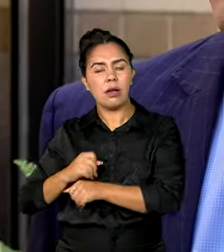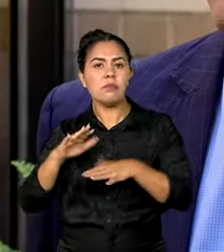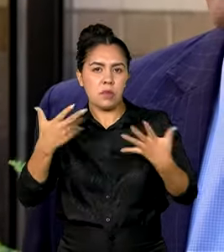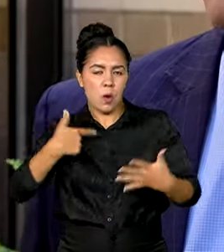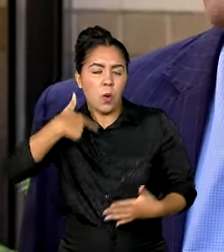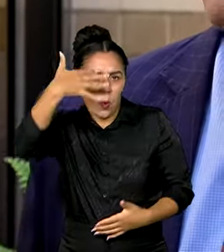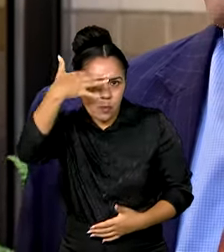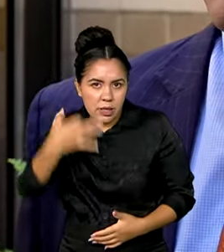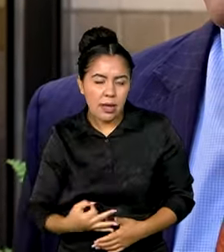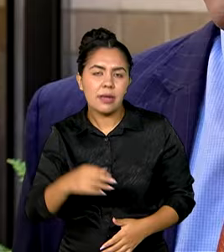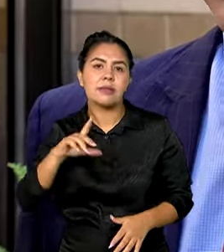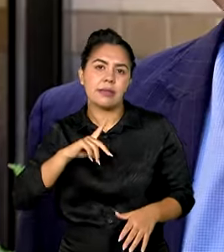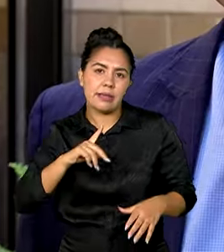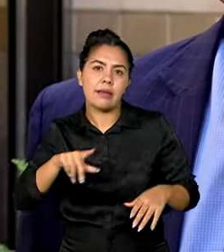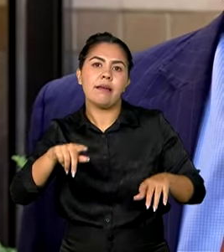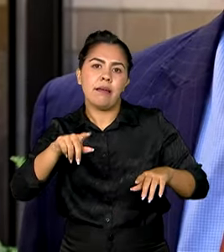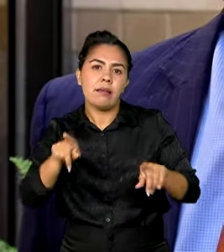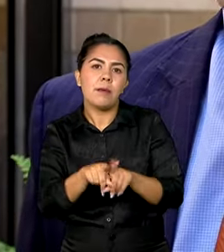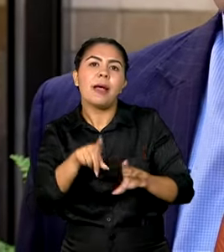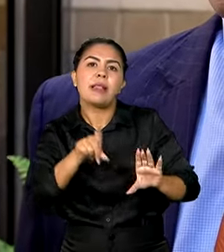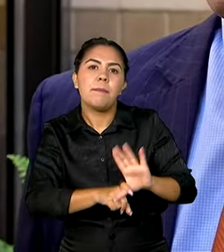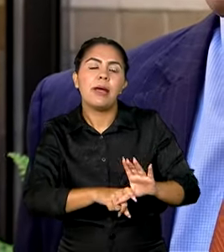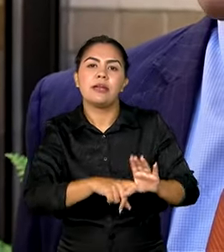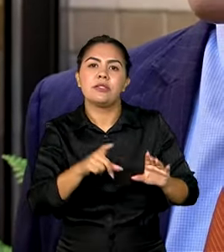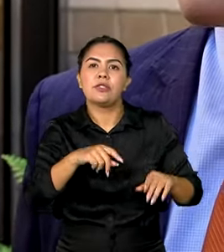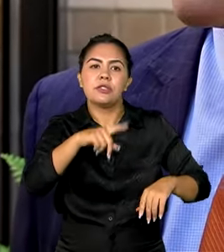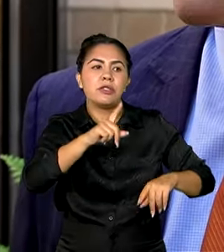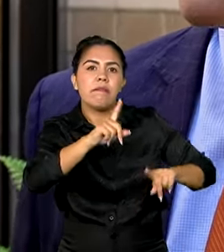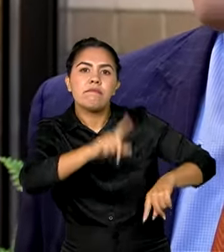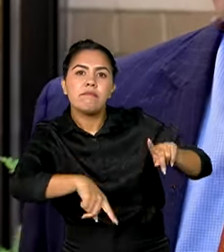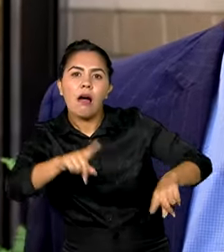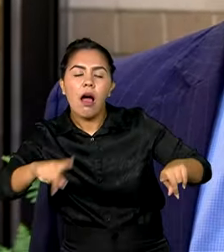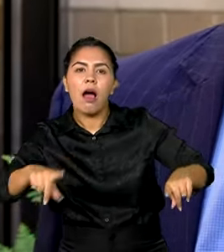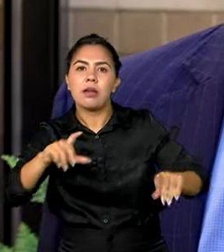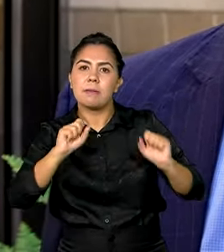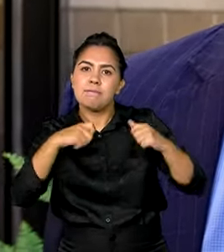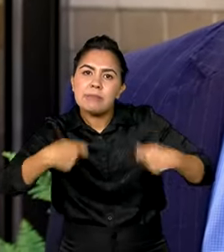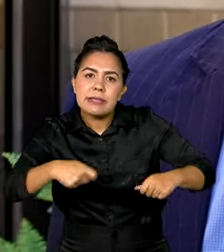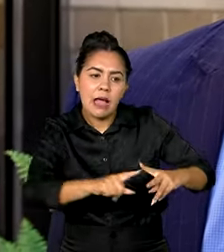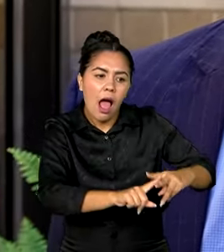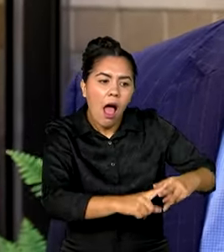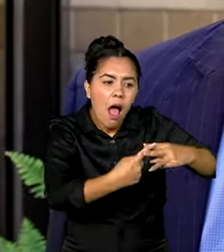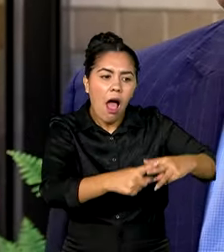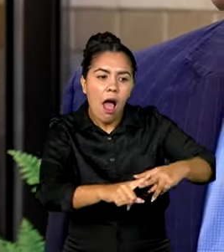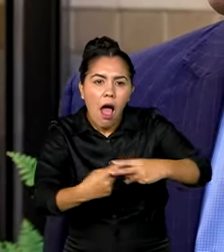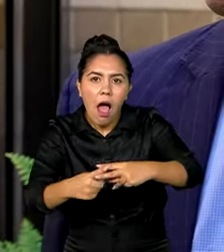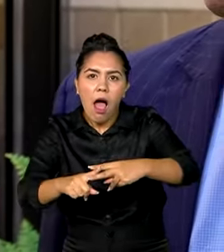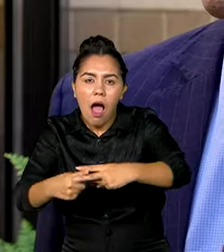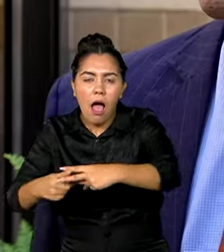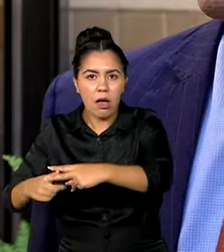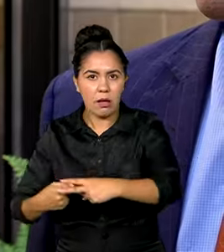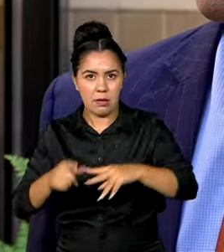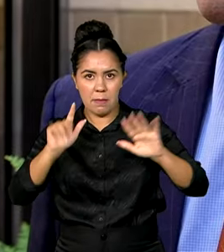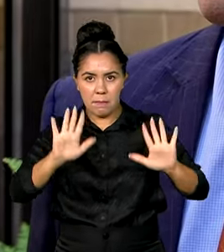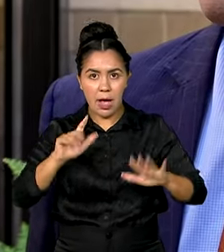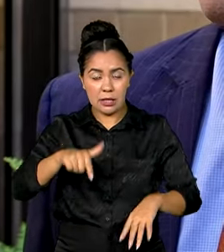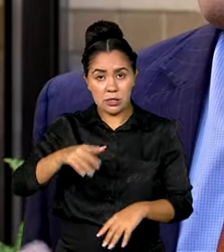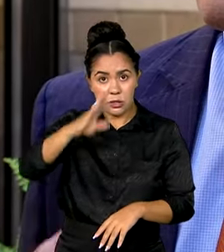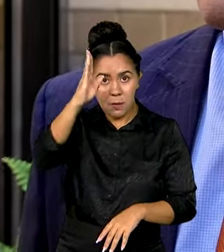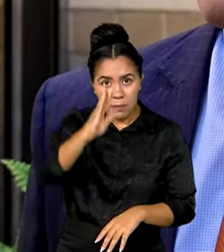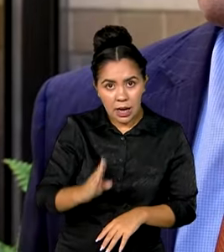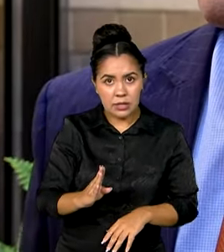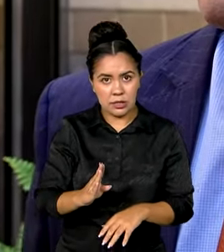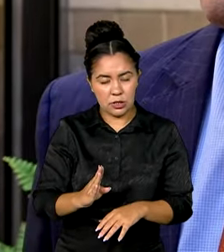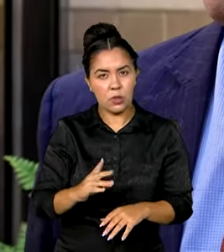depende de uma série de variáveis até o final do ano que são se ajustadas, mas não é verdade que o Brasil está crescendo com o estímulo